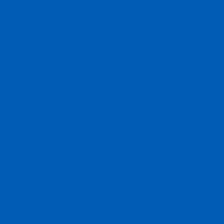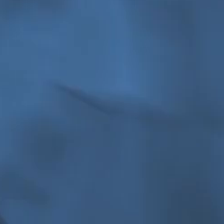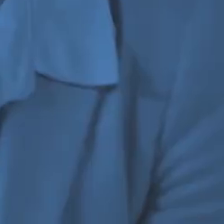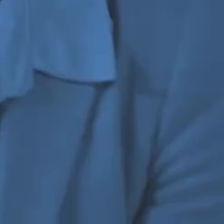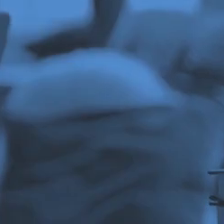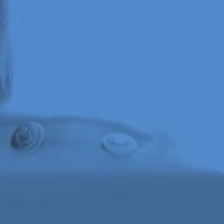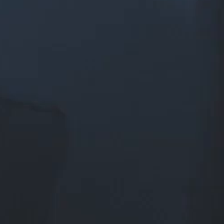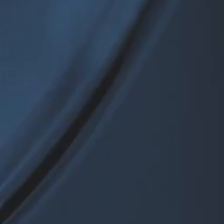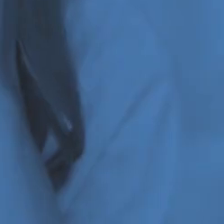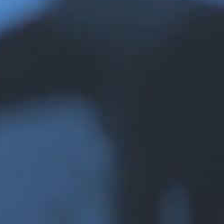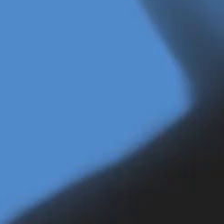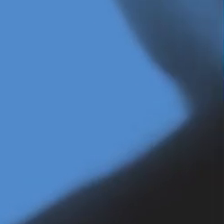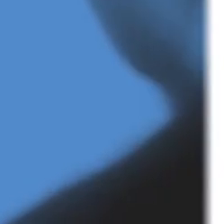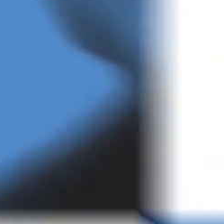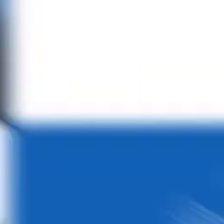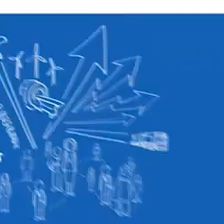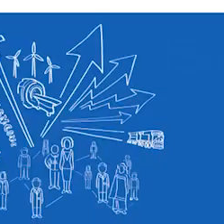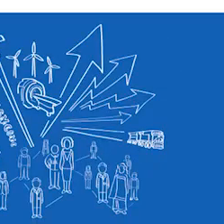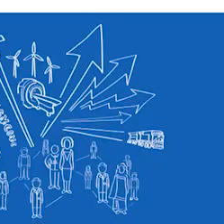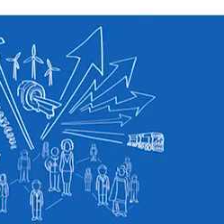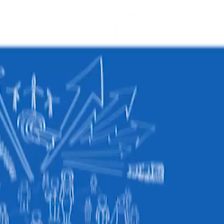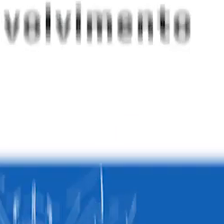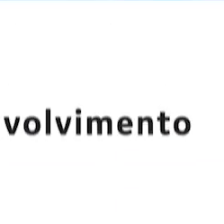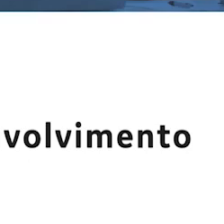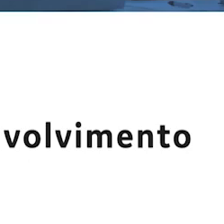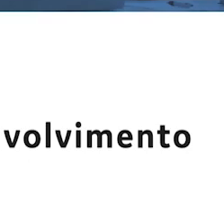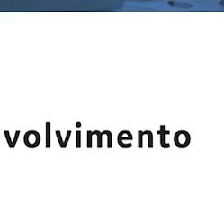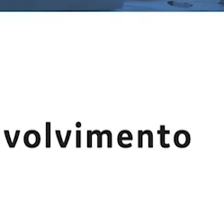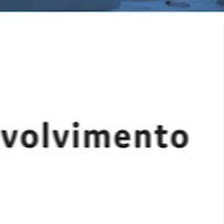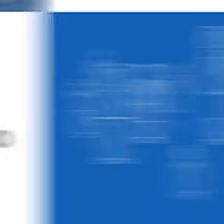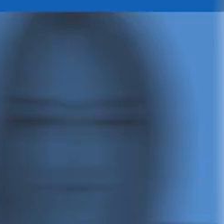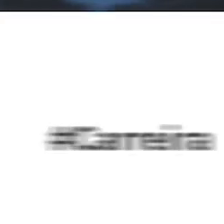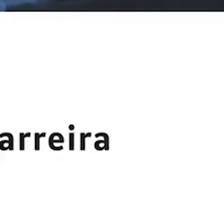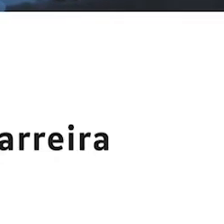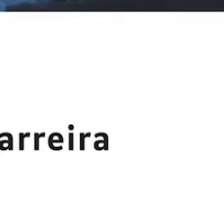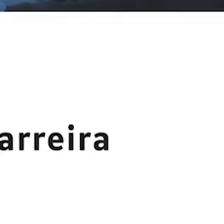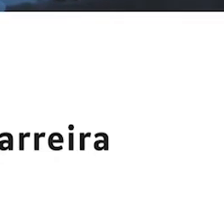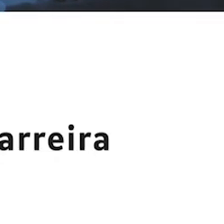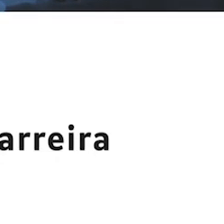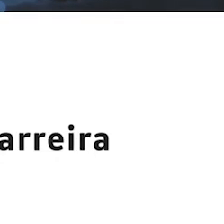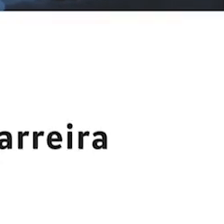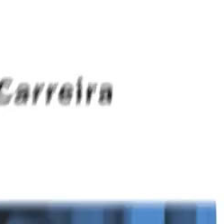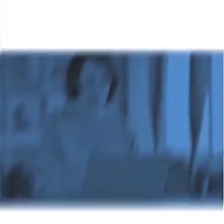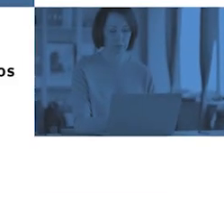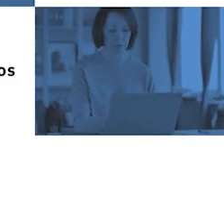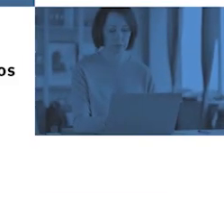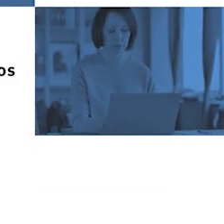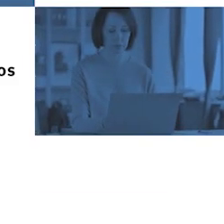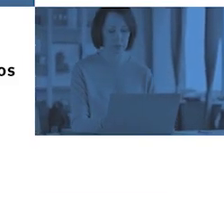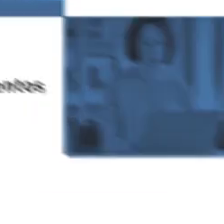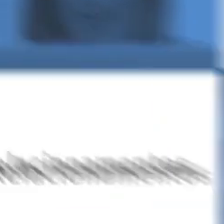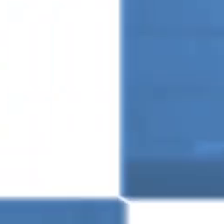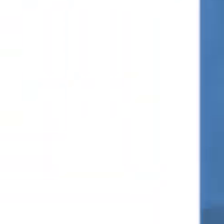janelas. Cenas de mulheres em ambientes de trabalho. Em mini janelas, as cenas, desenhos e palavras-chave formam um quadro que preenchem a tela.